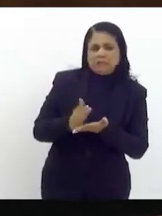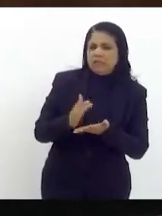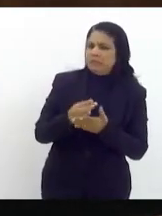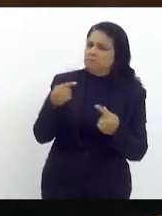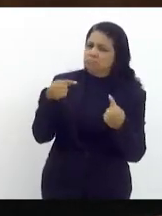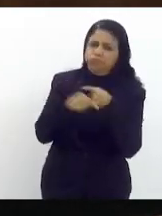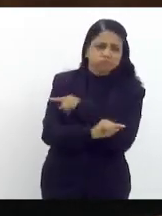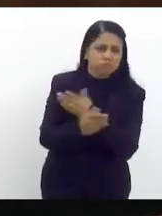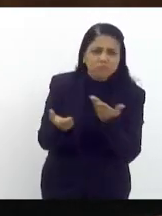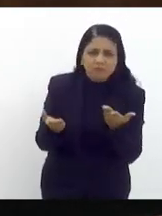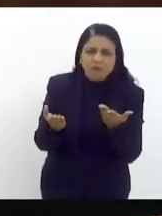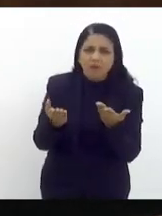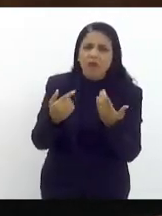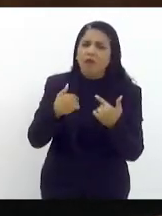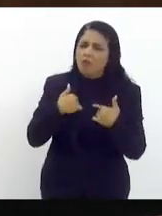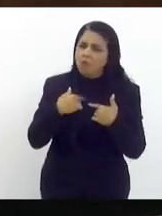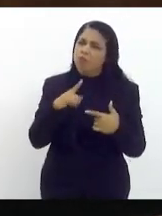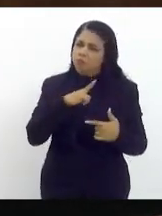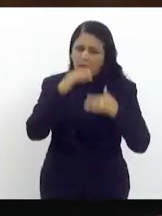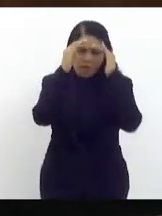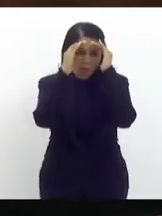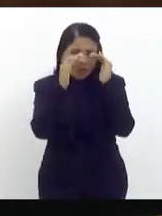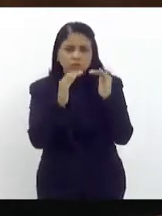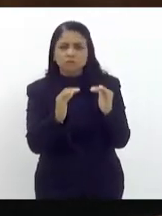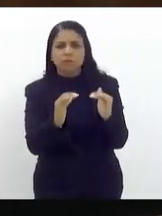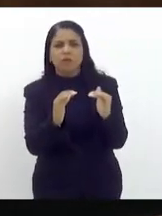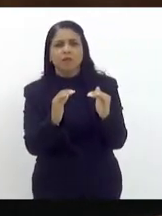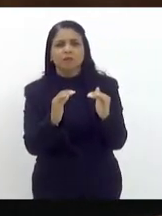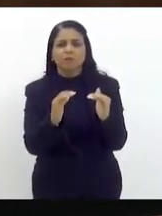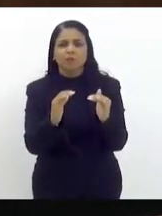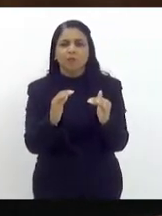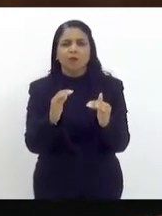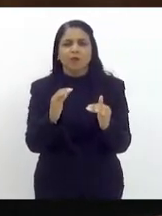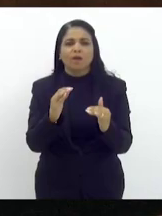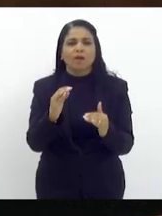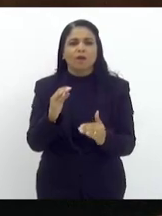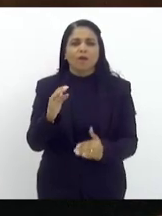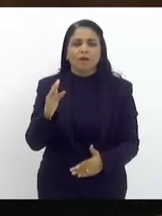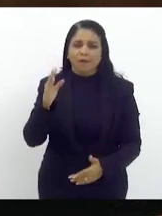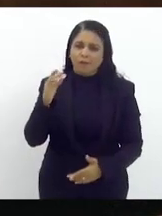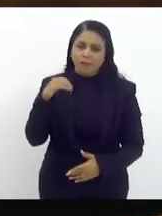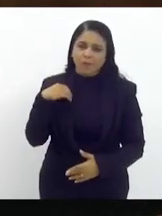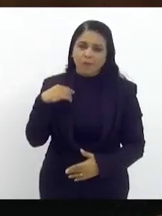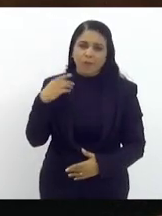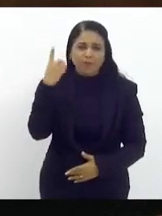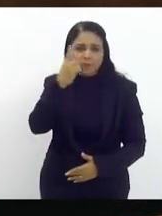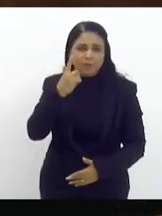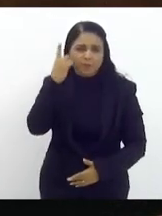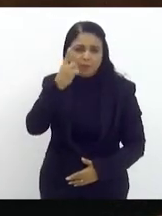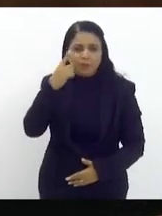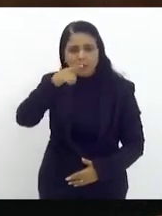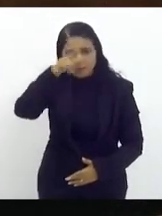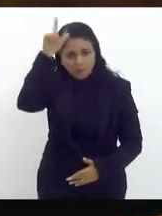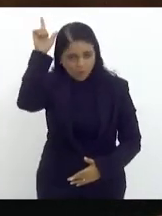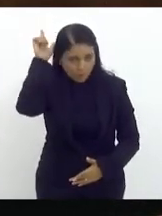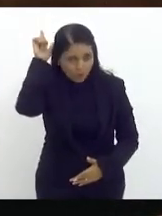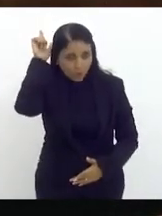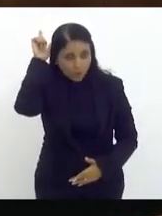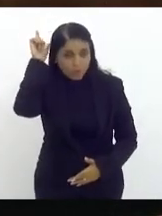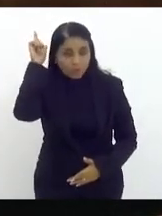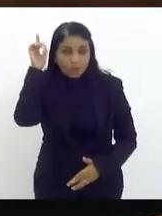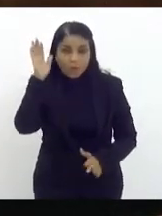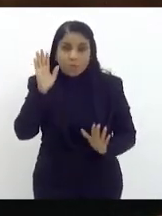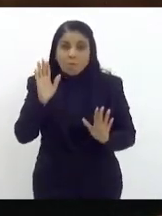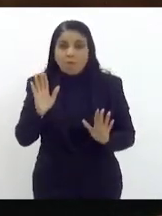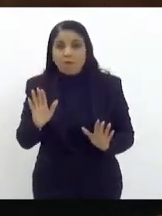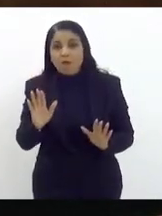com todo respeito eu tenho ao decano deputado Luiz Paulo eu acho